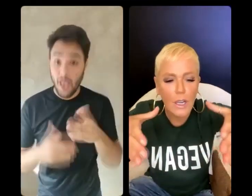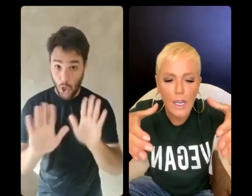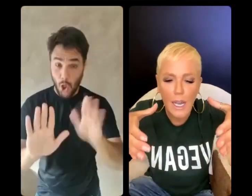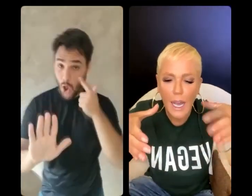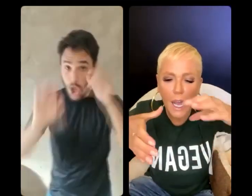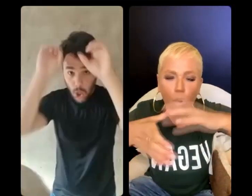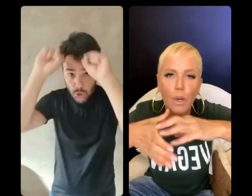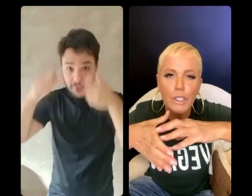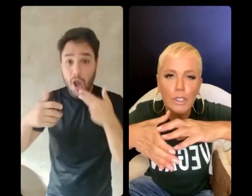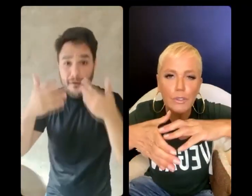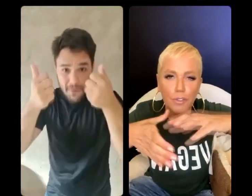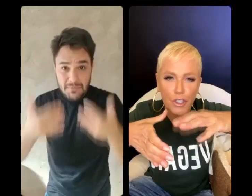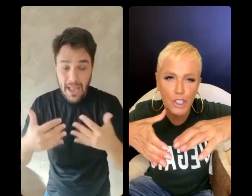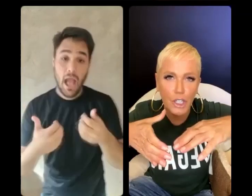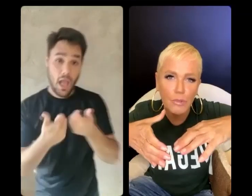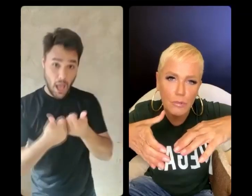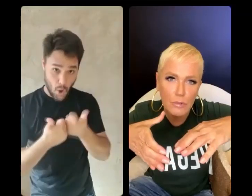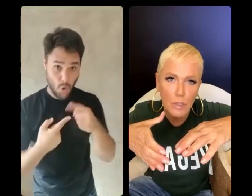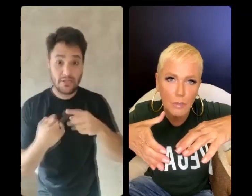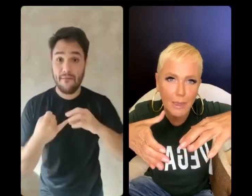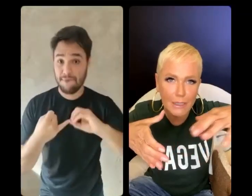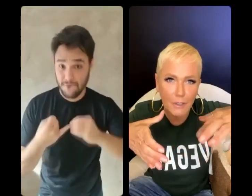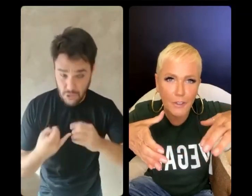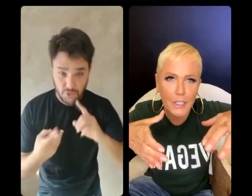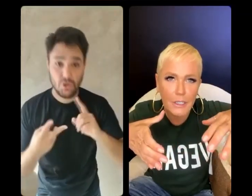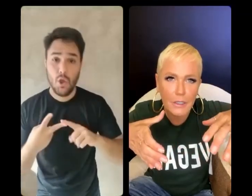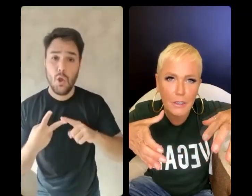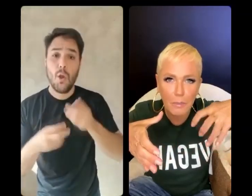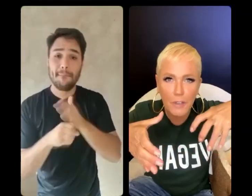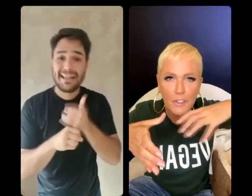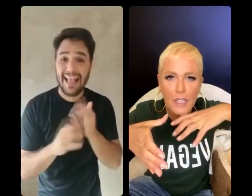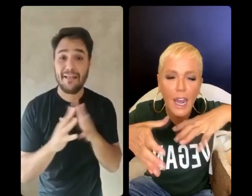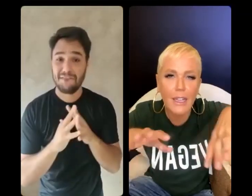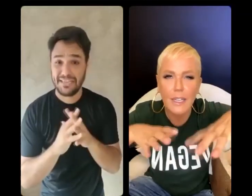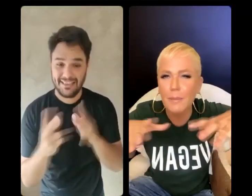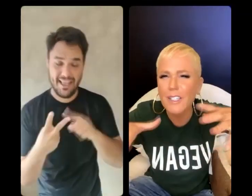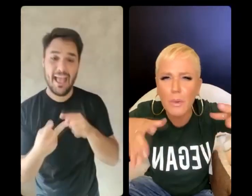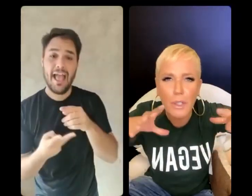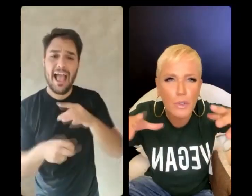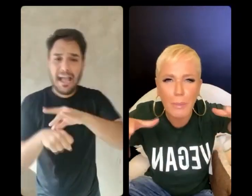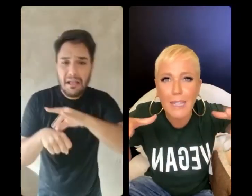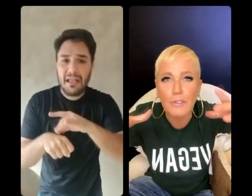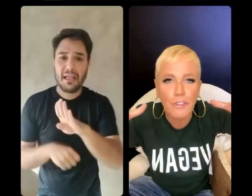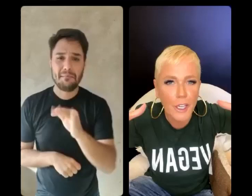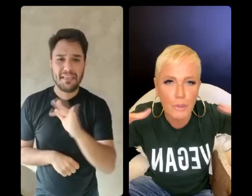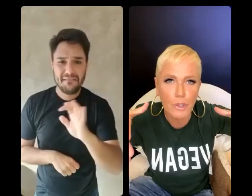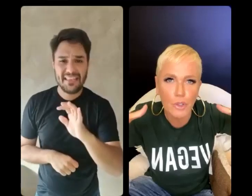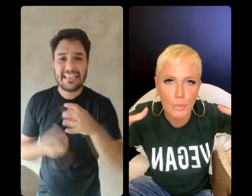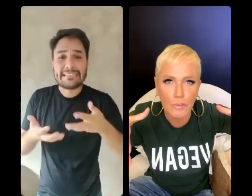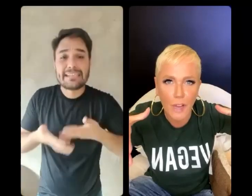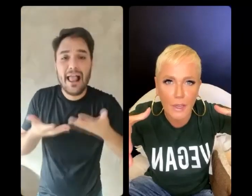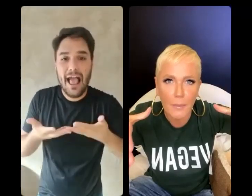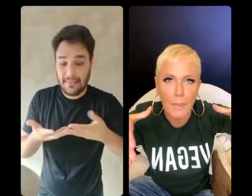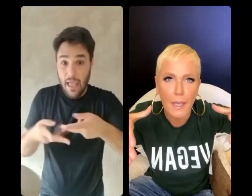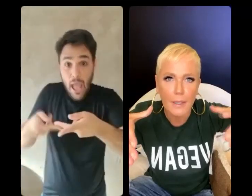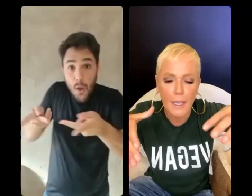só, arroz, feijão, batata frita, bife, salada. É mais ou menos o prato feito que todo